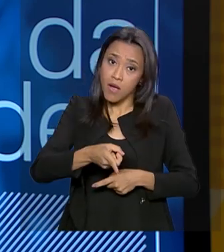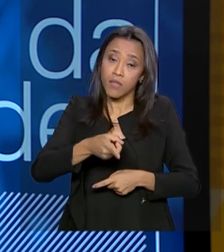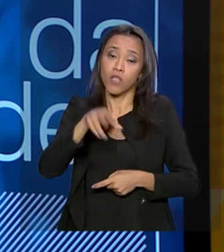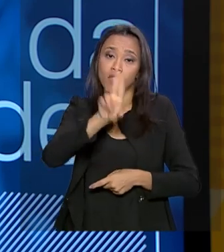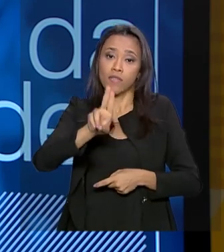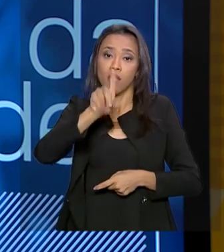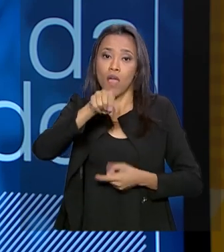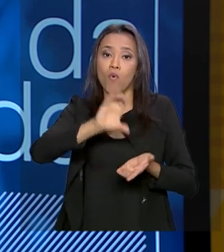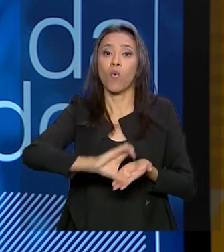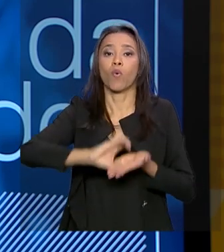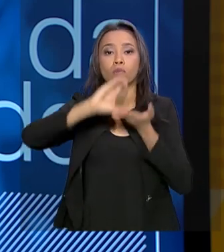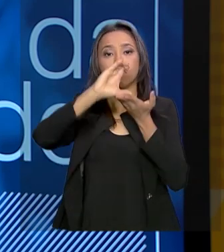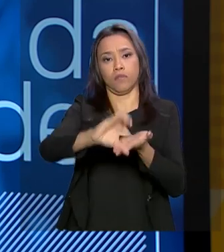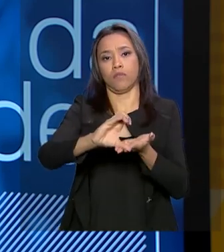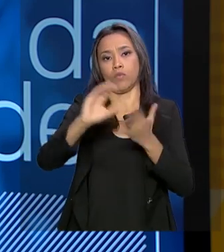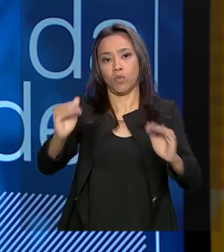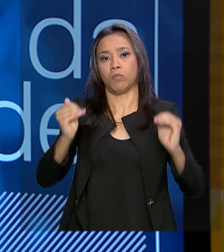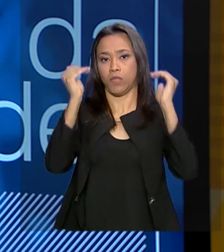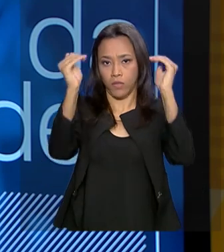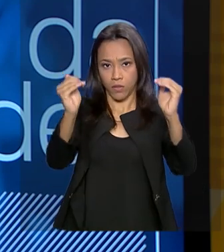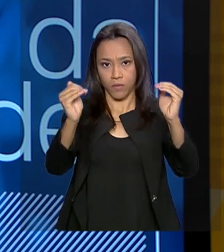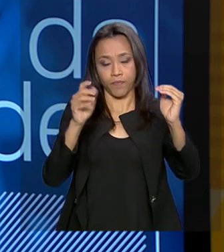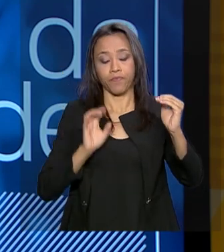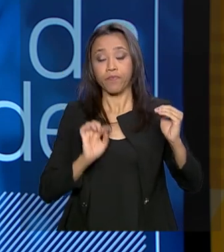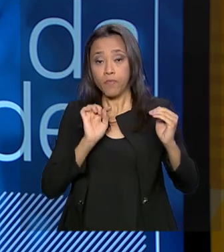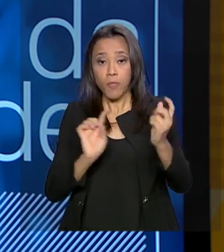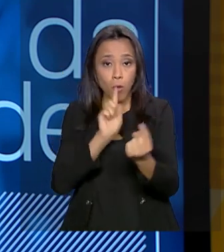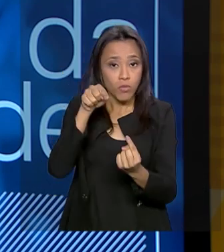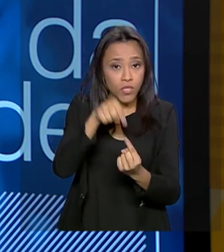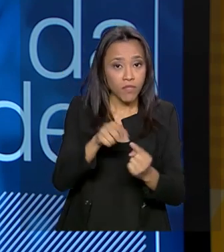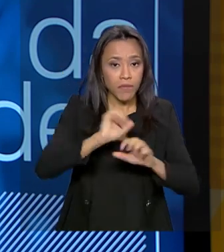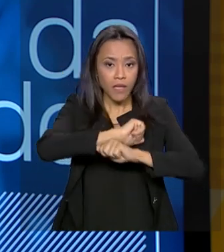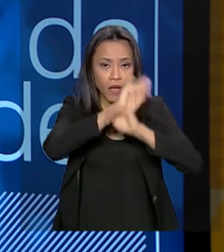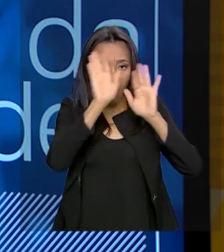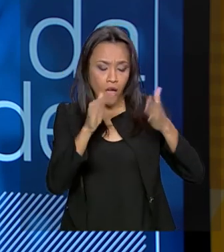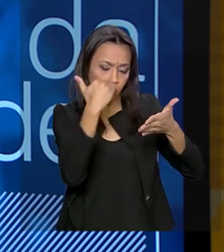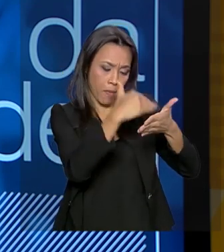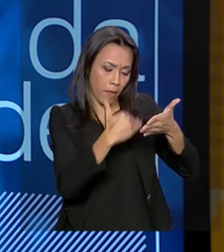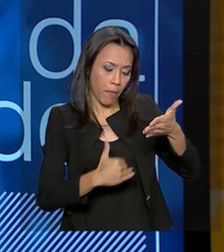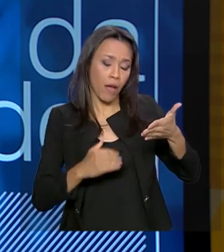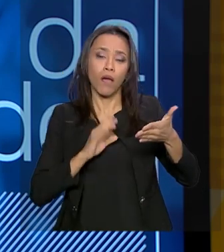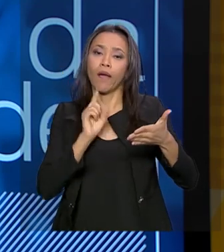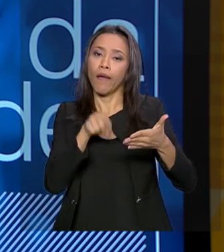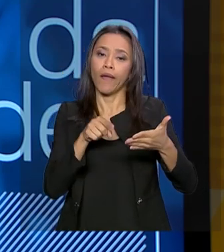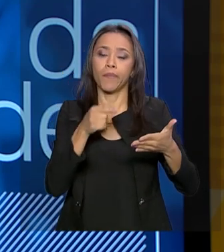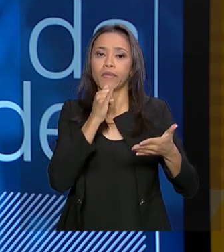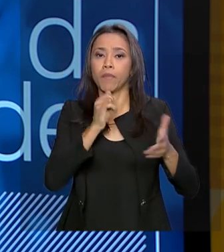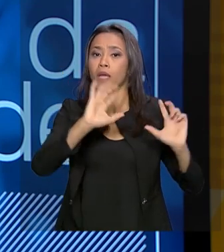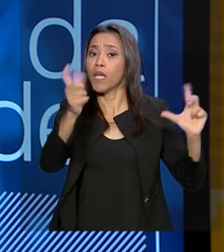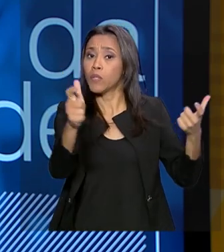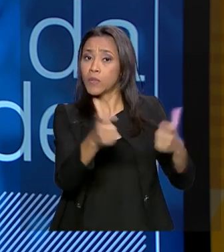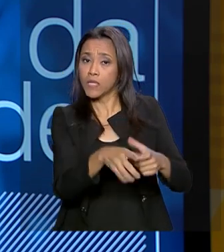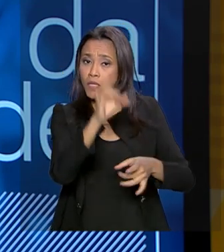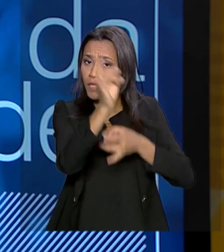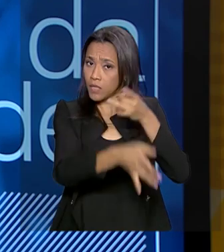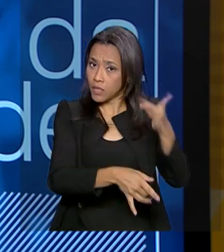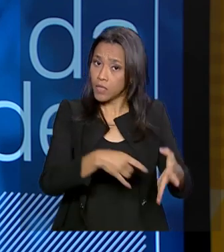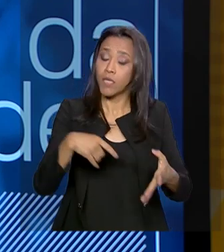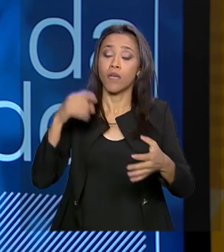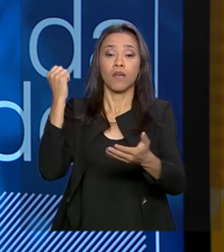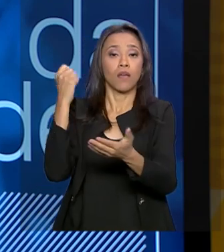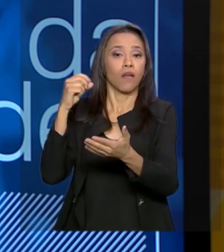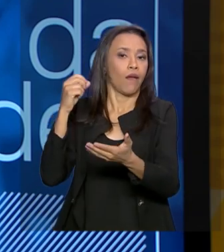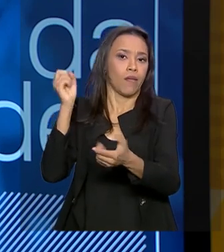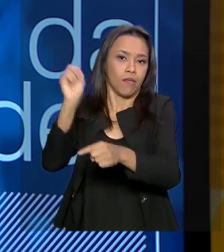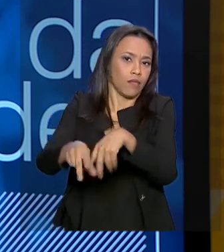organizações são meios para atingir objetivos finalísticos, como eu disse, por exemplo, a taxa de evasão, maiores índices de empregabilidade. Então,